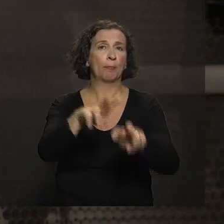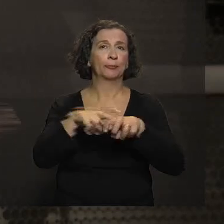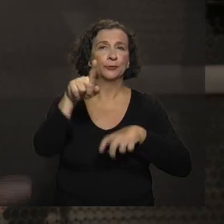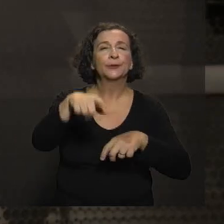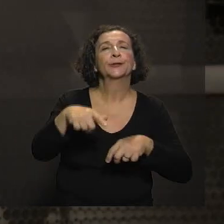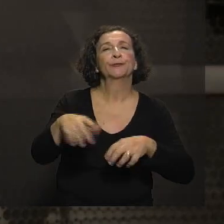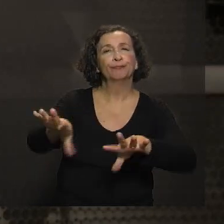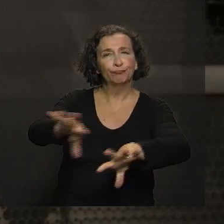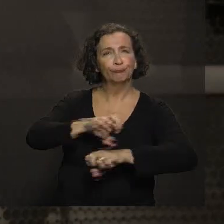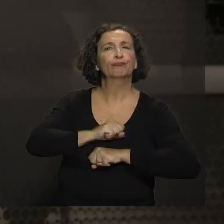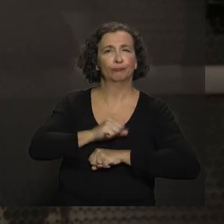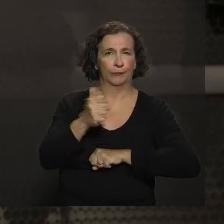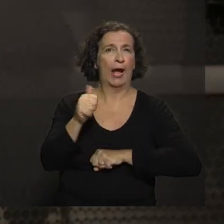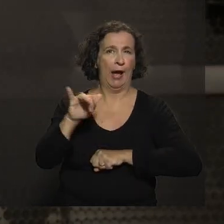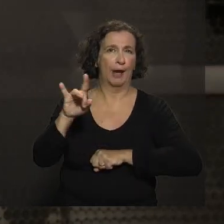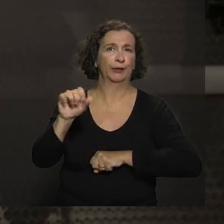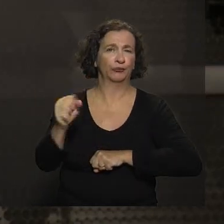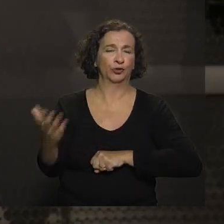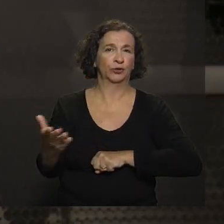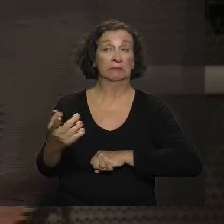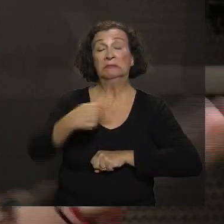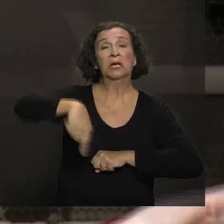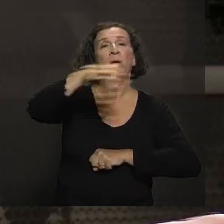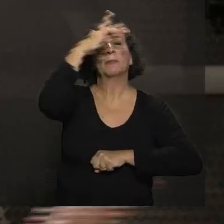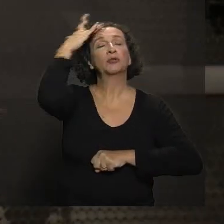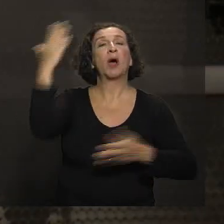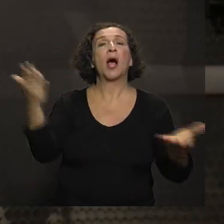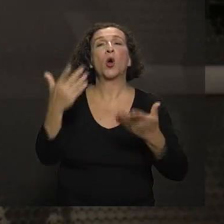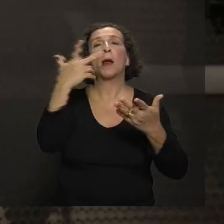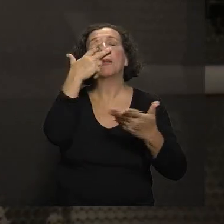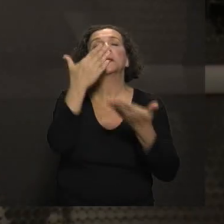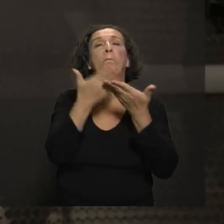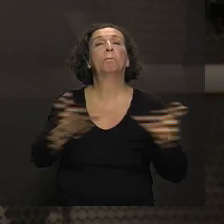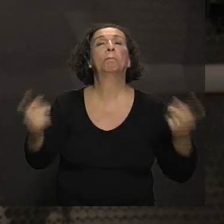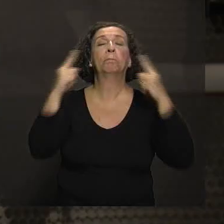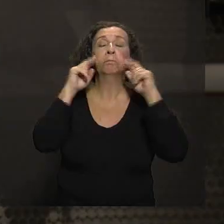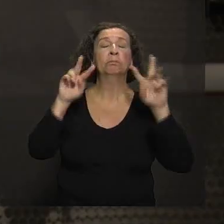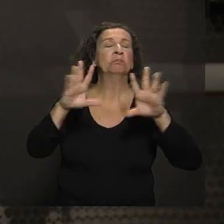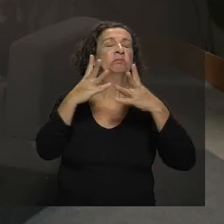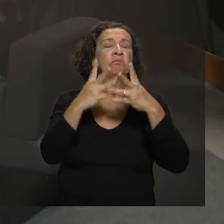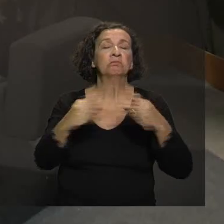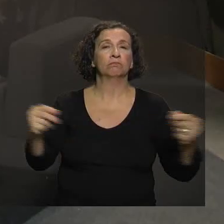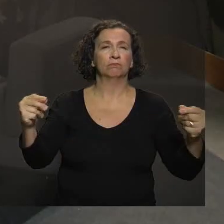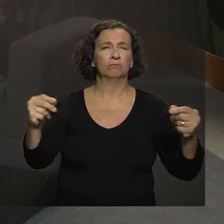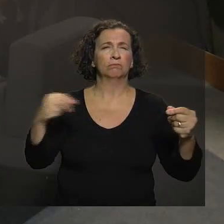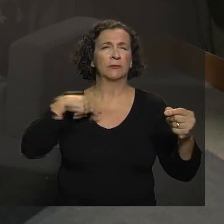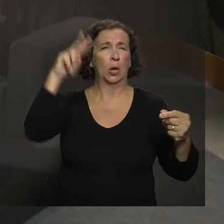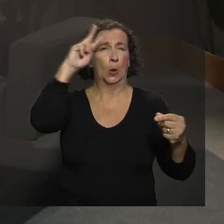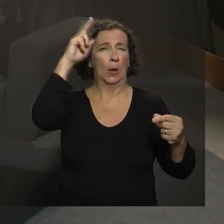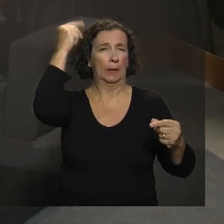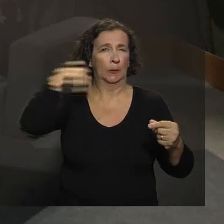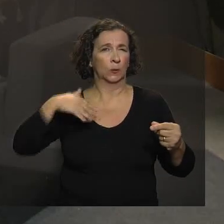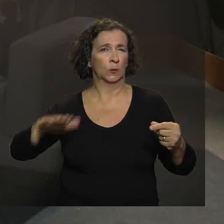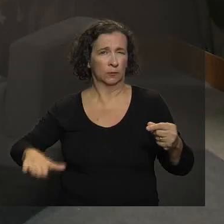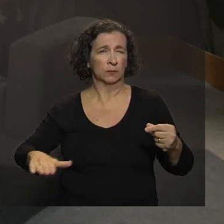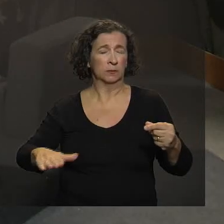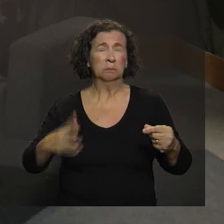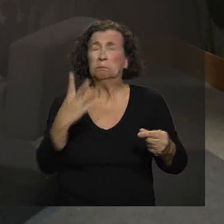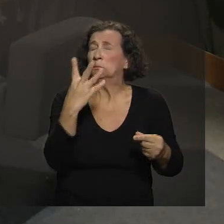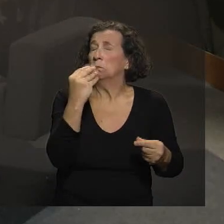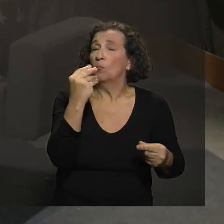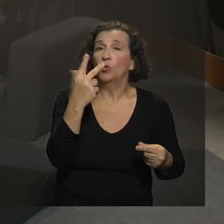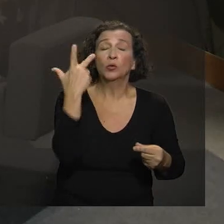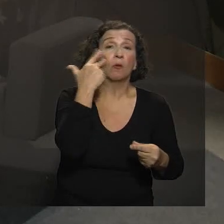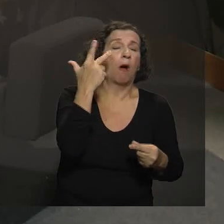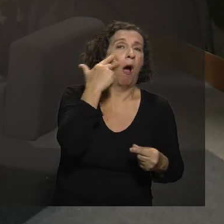considere os problemas que a doença traz. E aí, não se cuida. É mais ou menos isso. Eu me lembro que na infância era muito comum, mas era